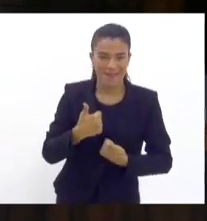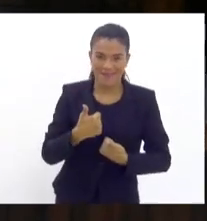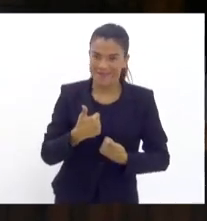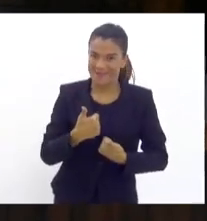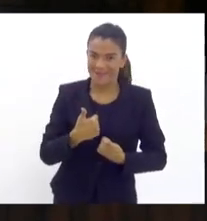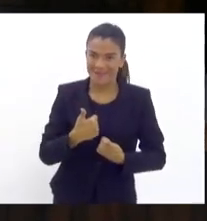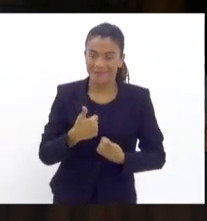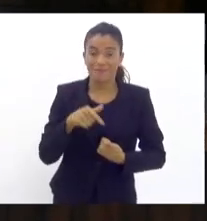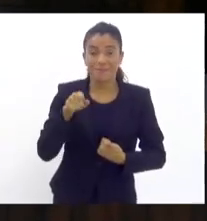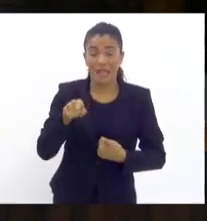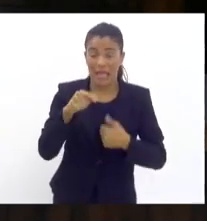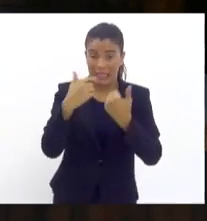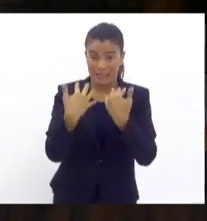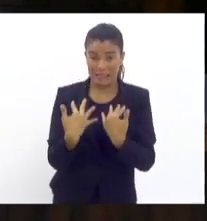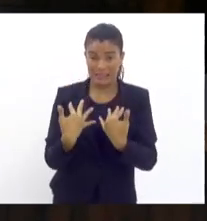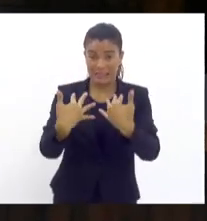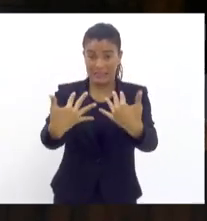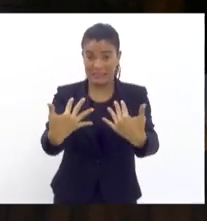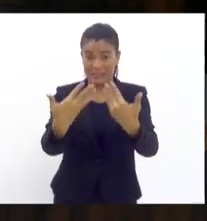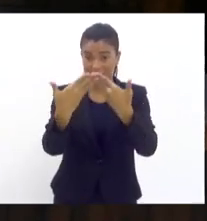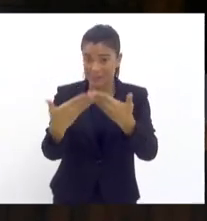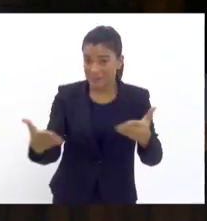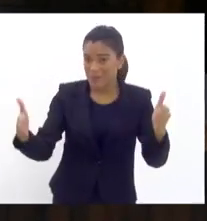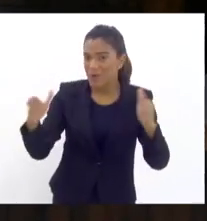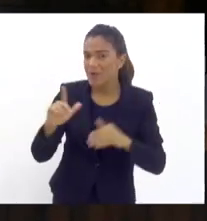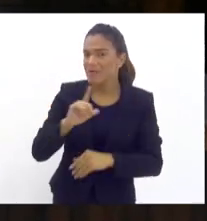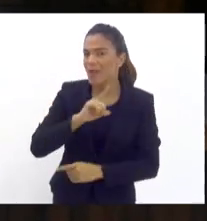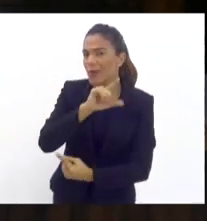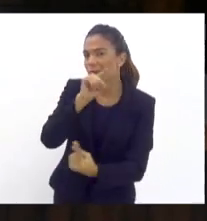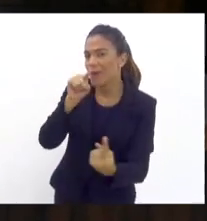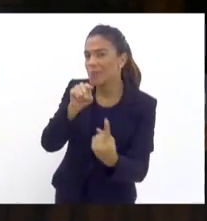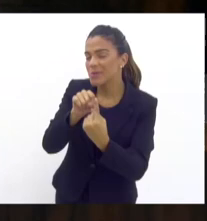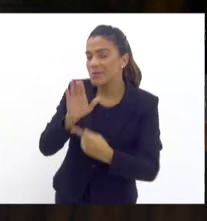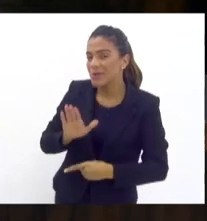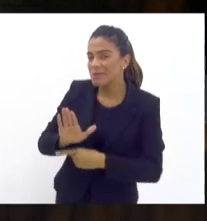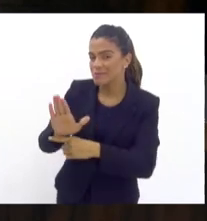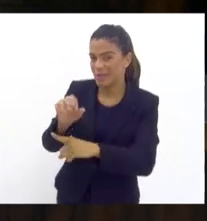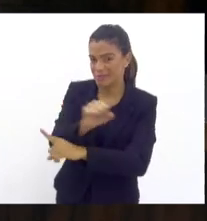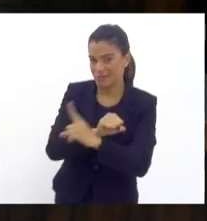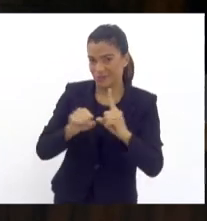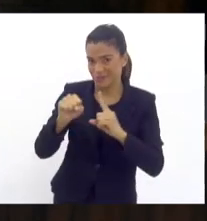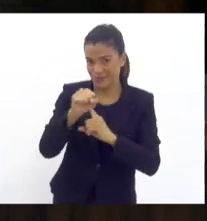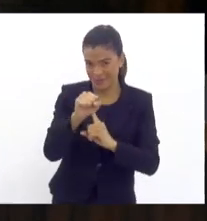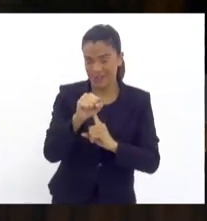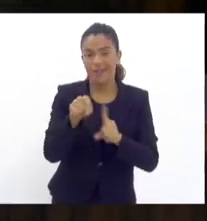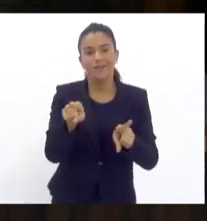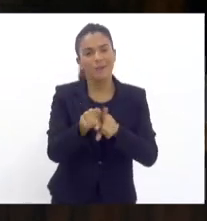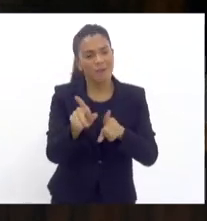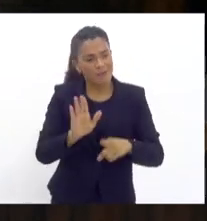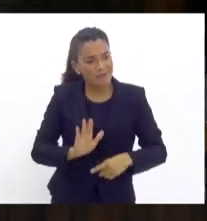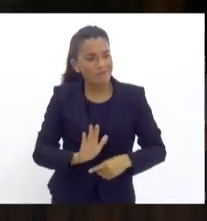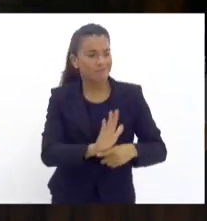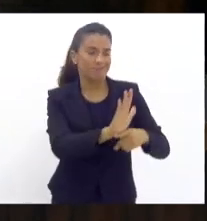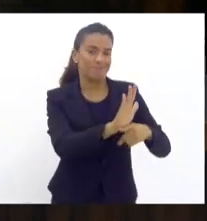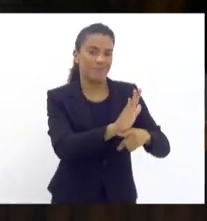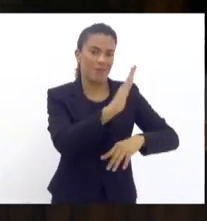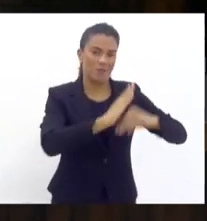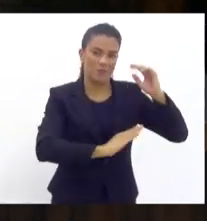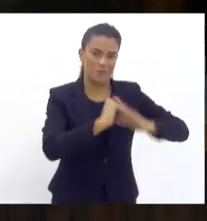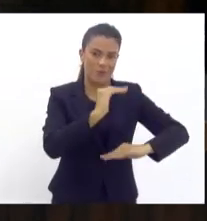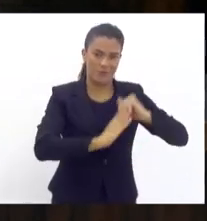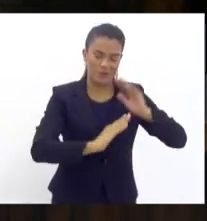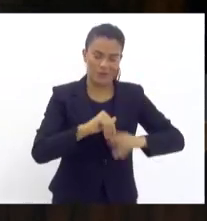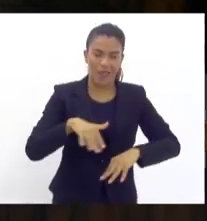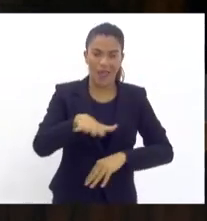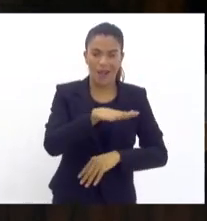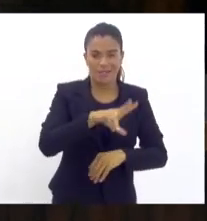essa audiência pública ela tem o intuito de ajudar a sociedade e de ajudar os profissionais da área